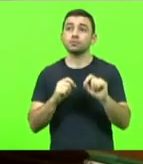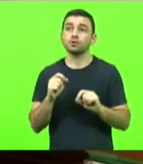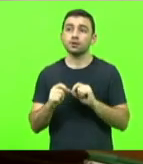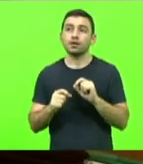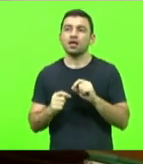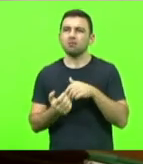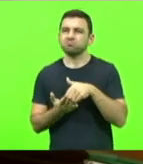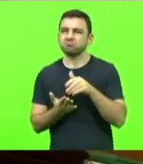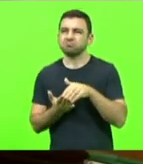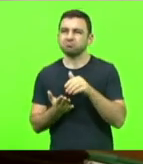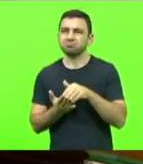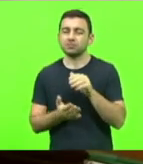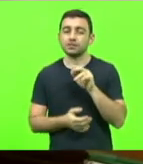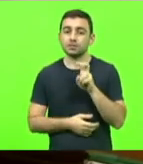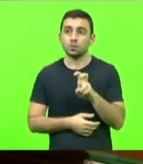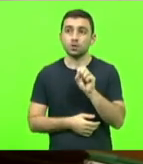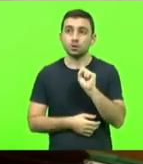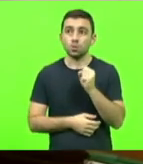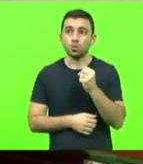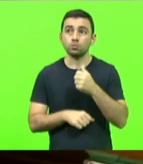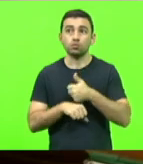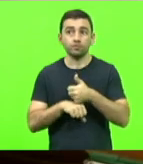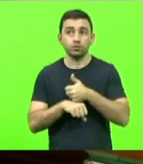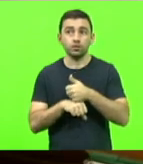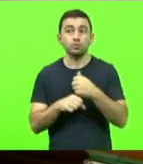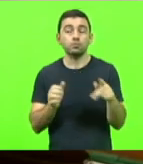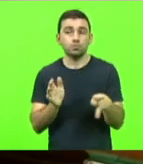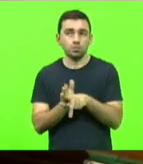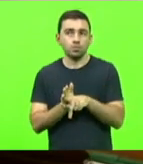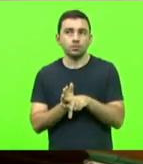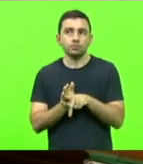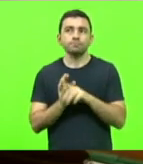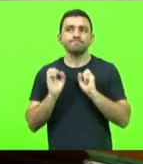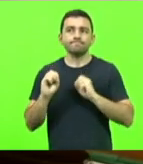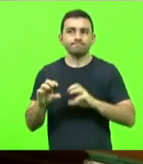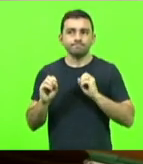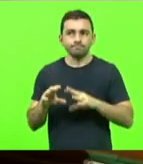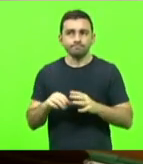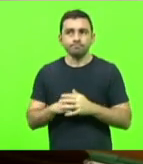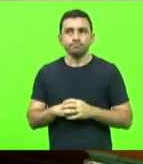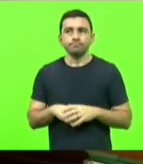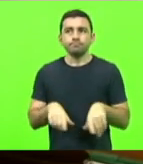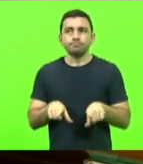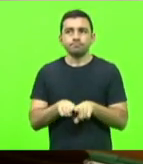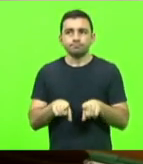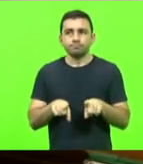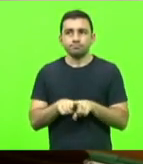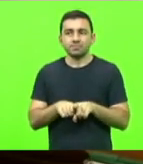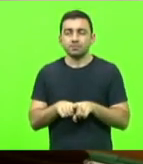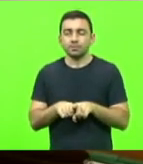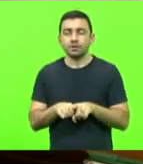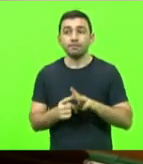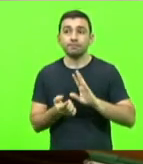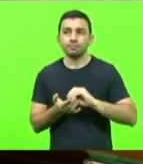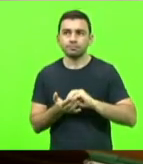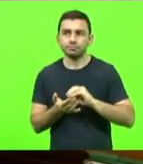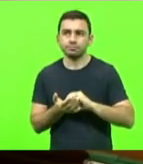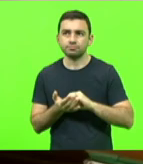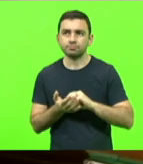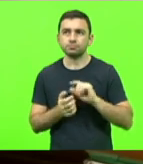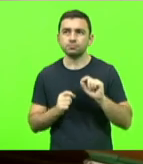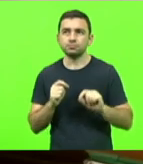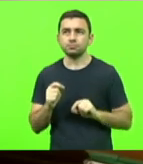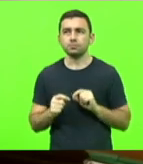de 58 profissionais da educação, além de deixar desassistidos cerca de